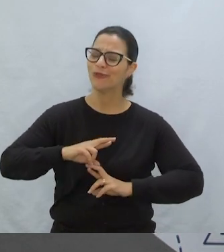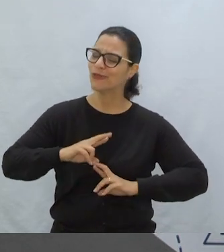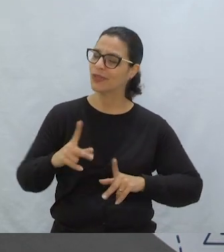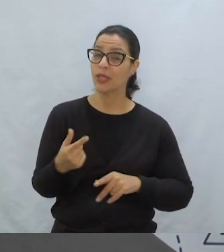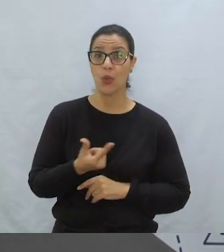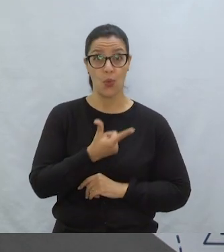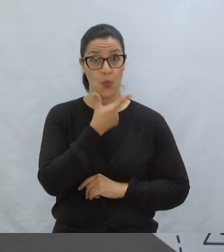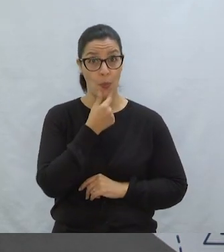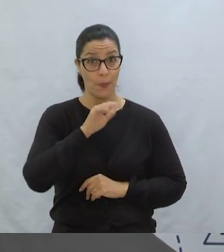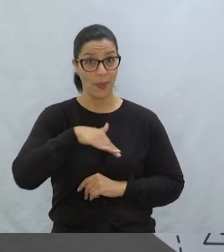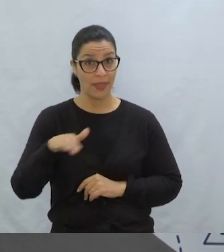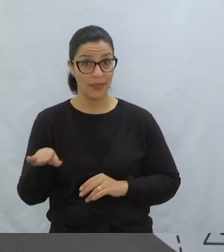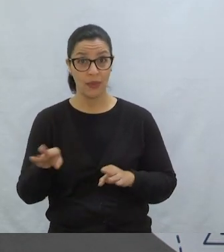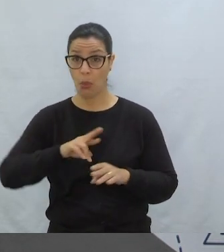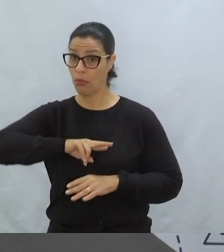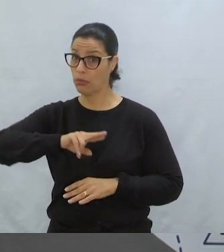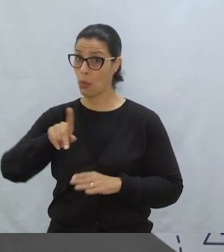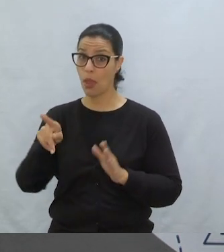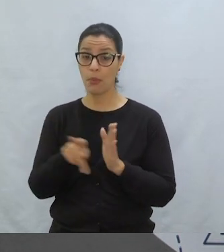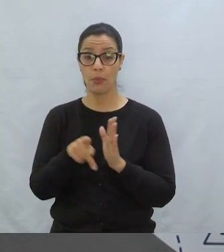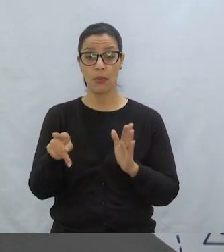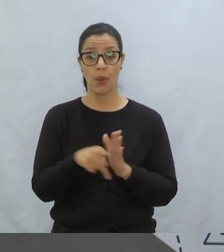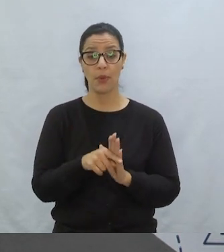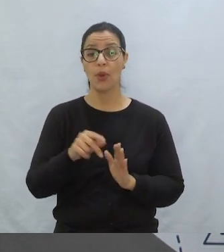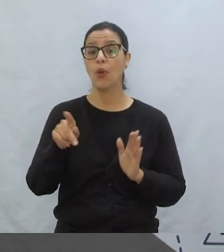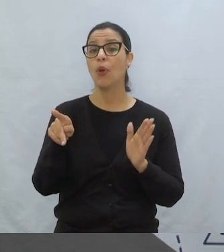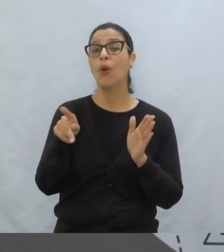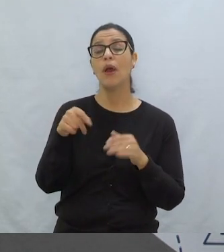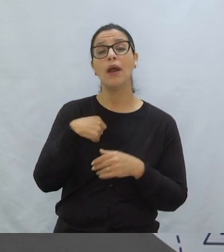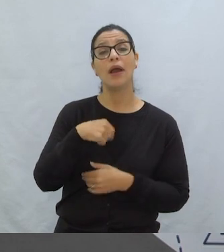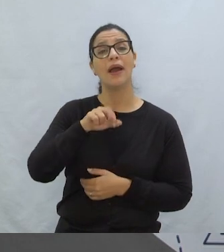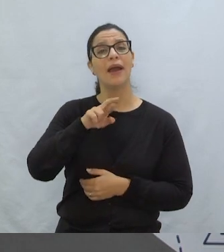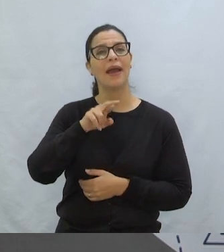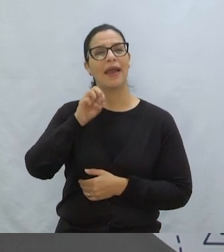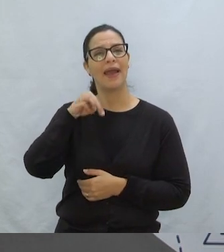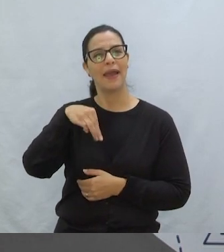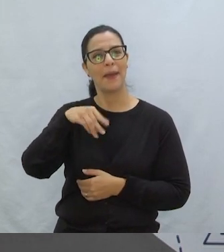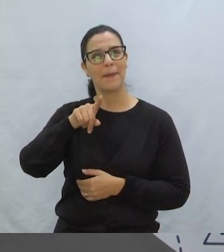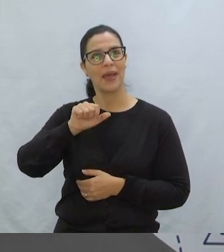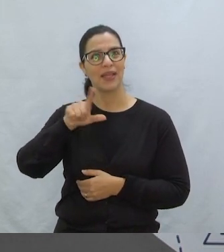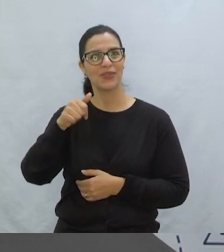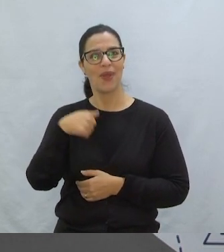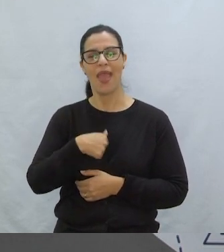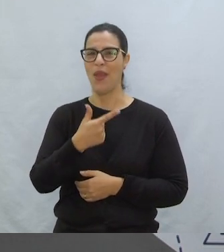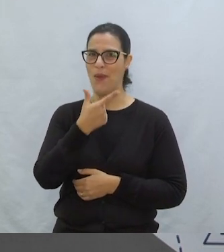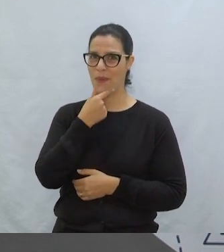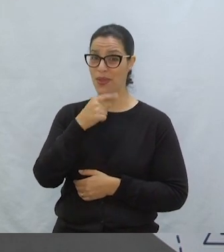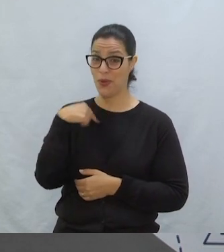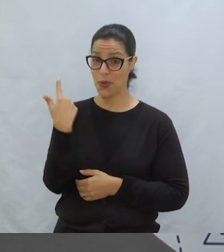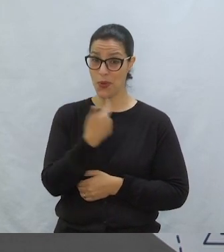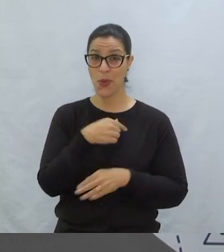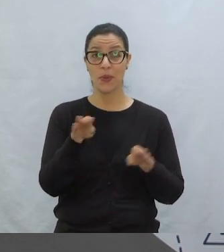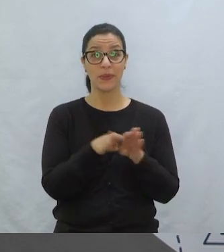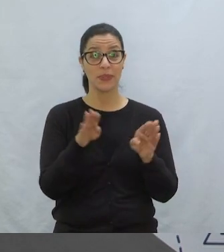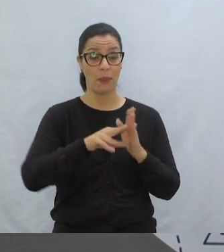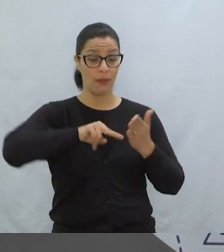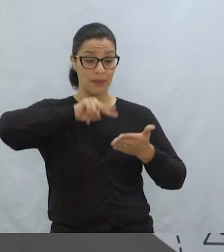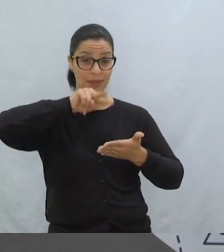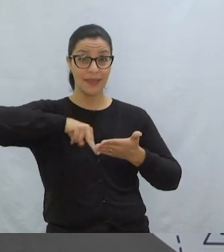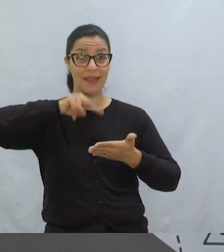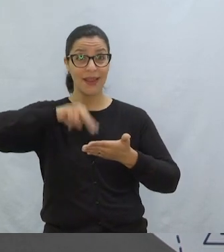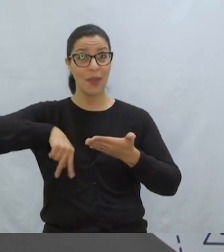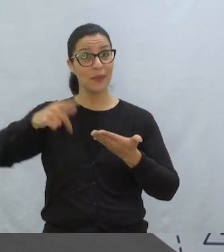Um menino Que não é senão o próprio Rampazzo E todos nós,